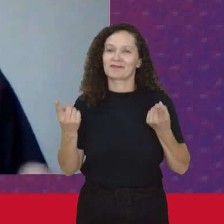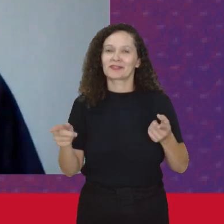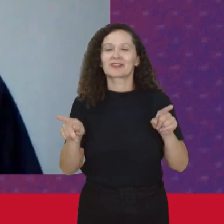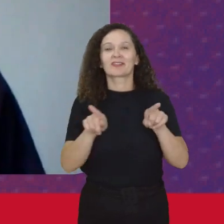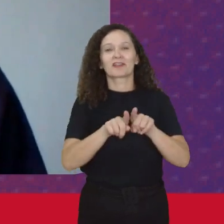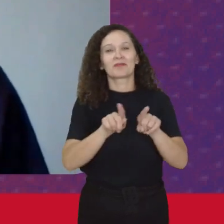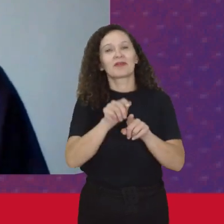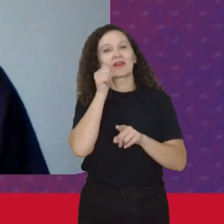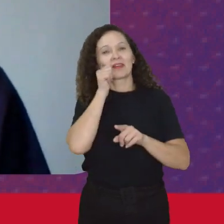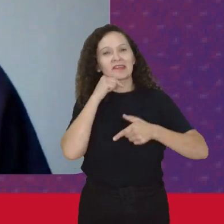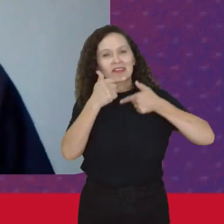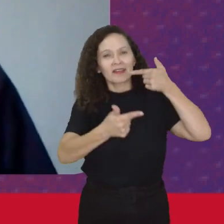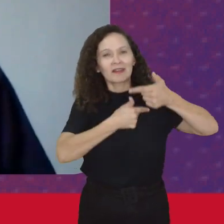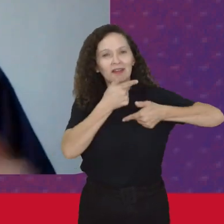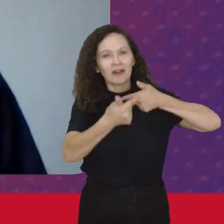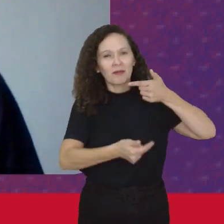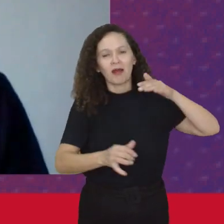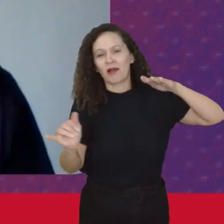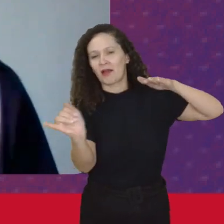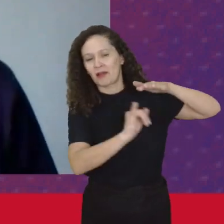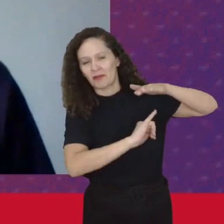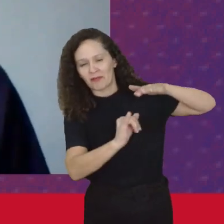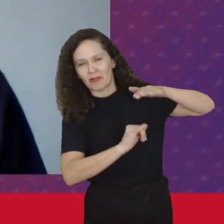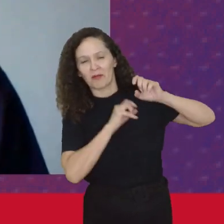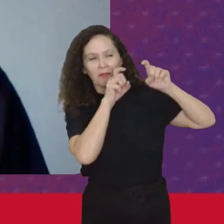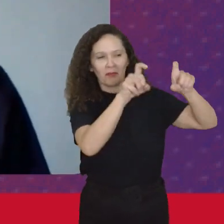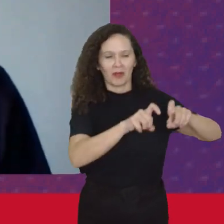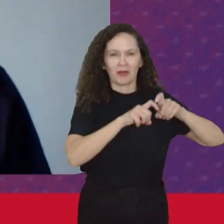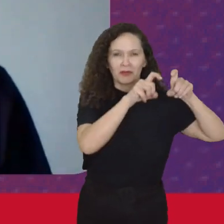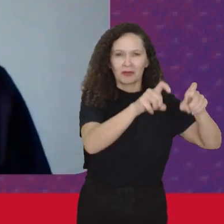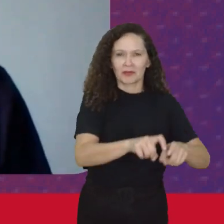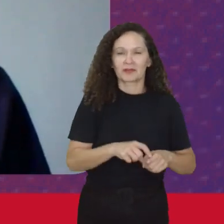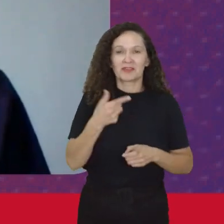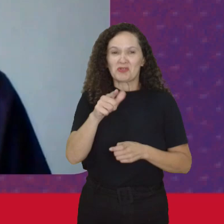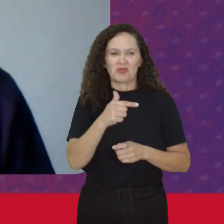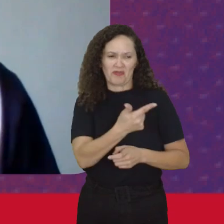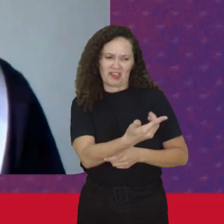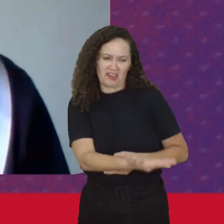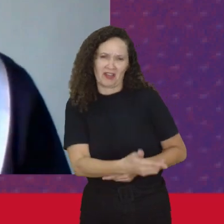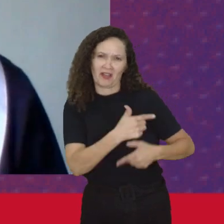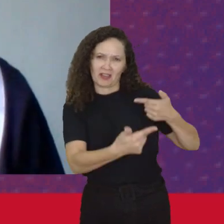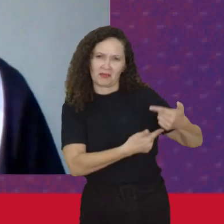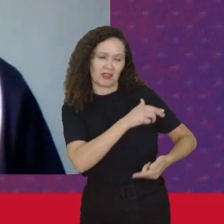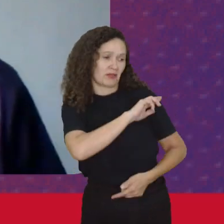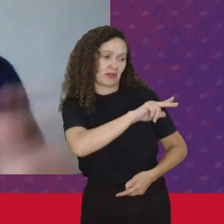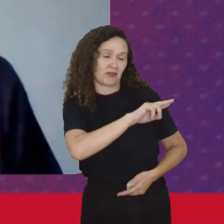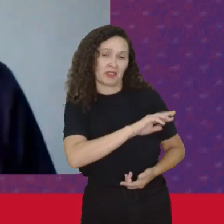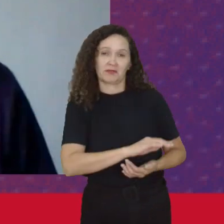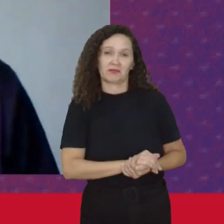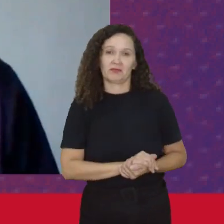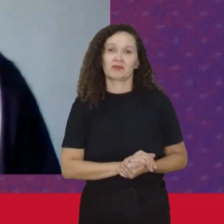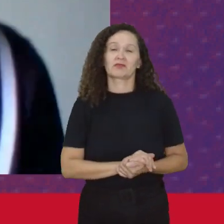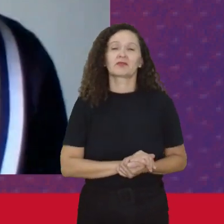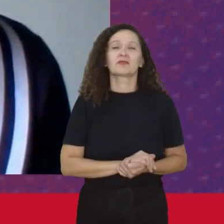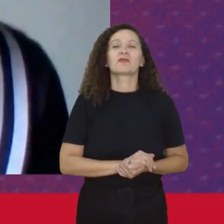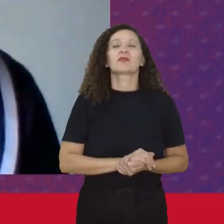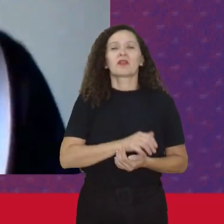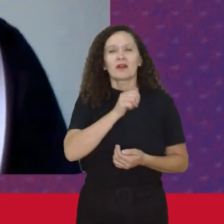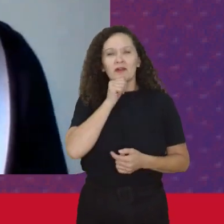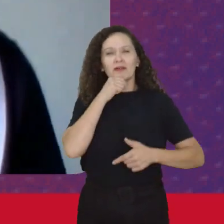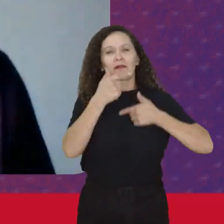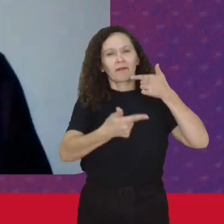trabalham No trabalho informal No campo Não eram reconhecidas Como trabalhadoras Muitos trabalhando